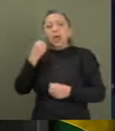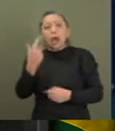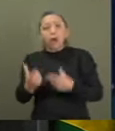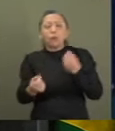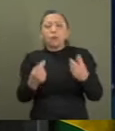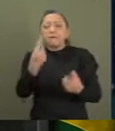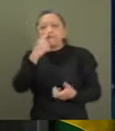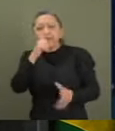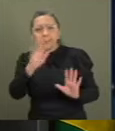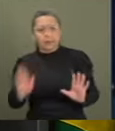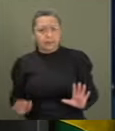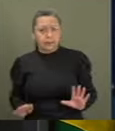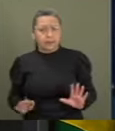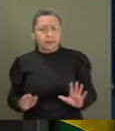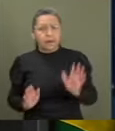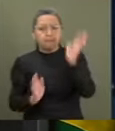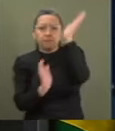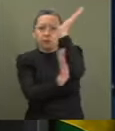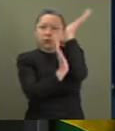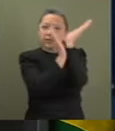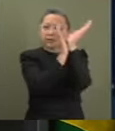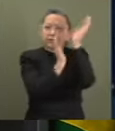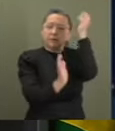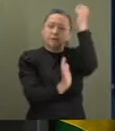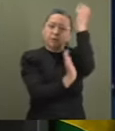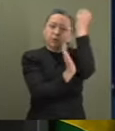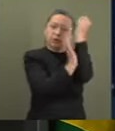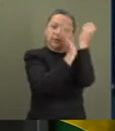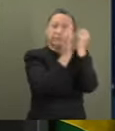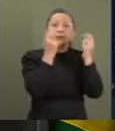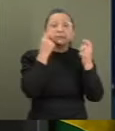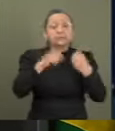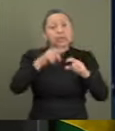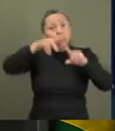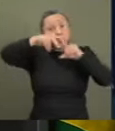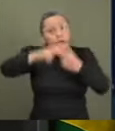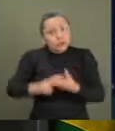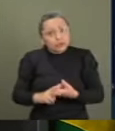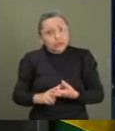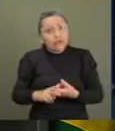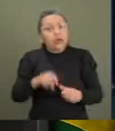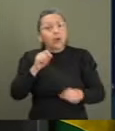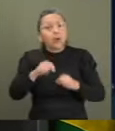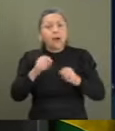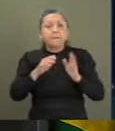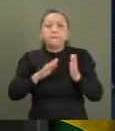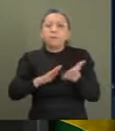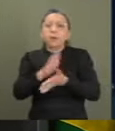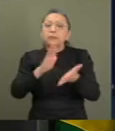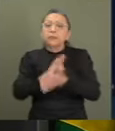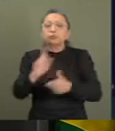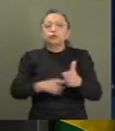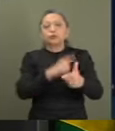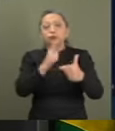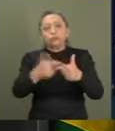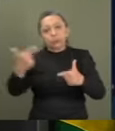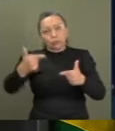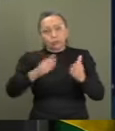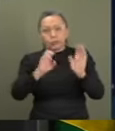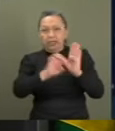irregularidade burocrática, que deve então ser corrigida com a publicação de um novo edital.